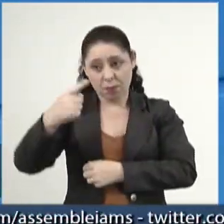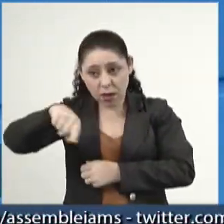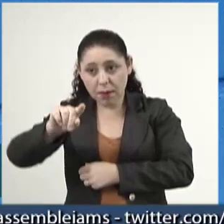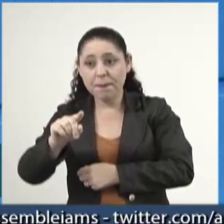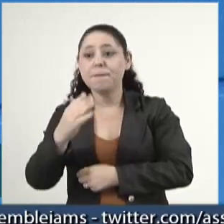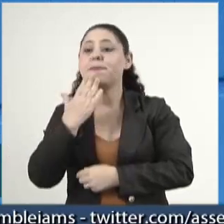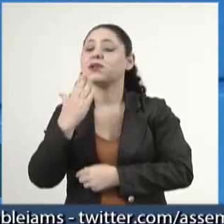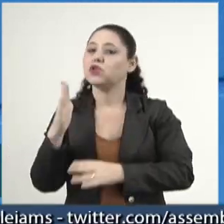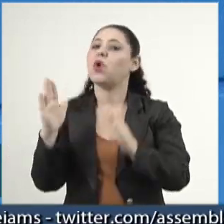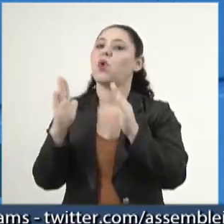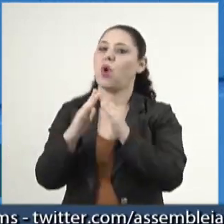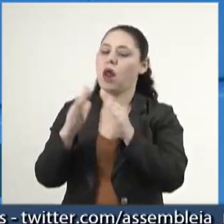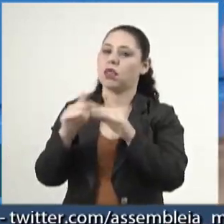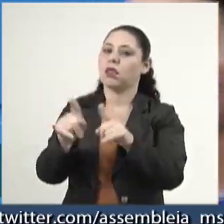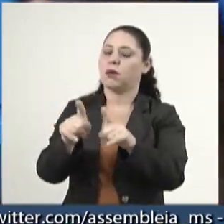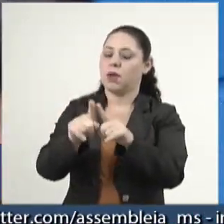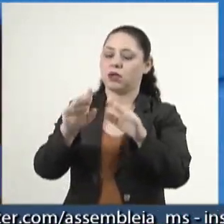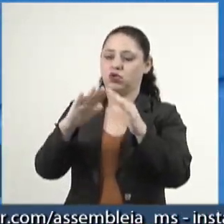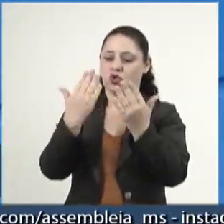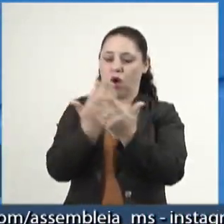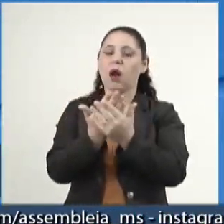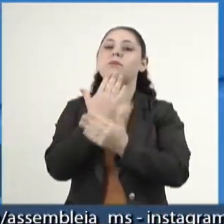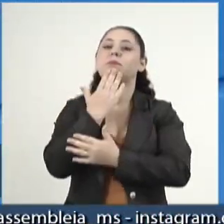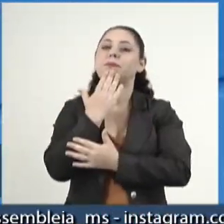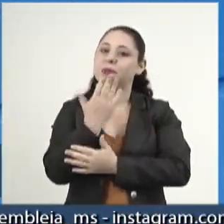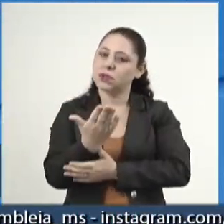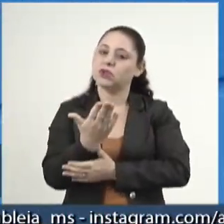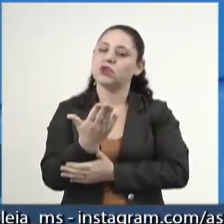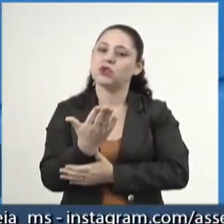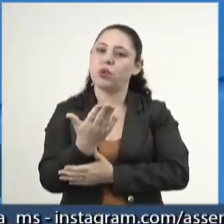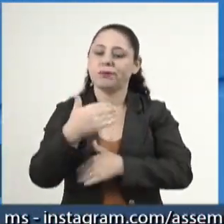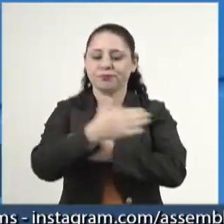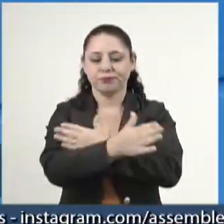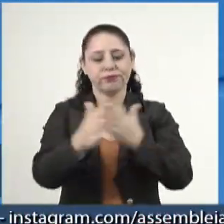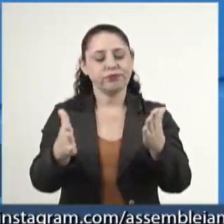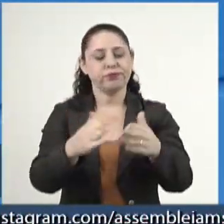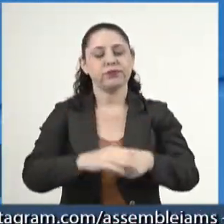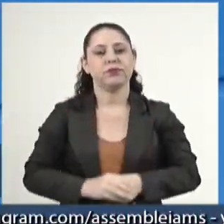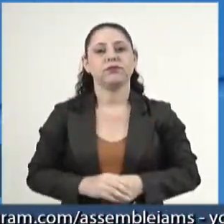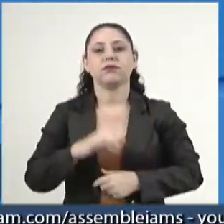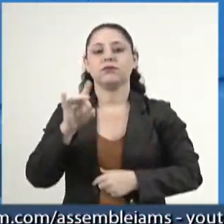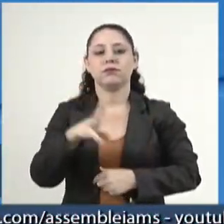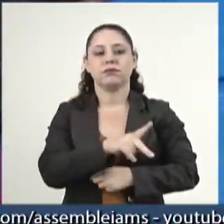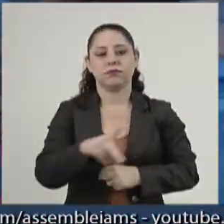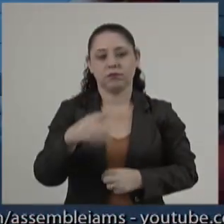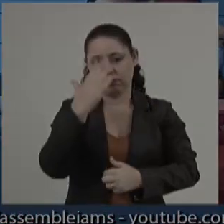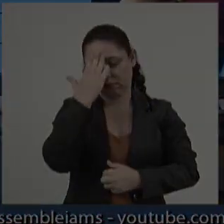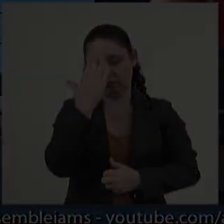da comunidade escolar que encaminharam o pedido até o nosso gabinete. É só, senhor presidente.